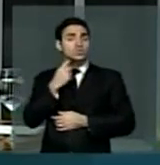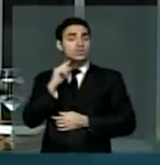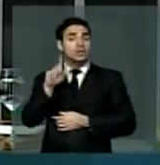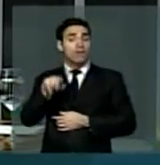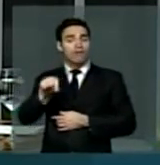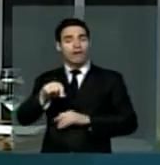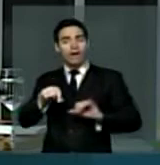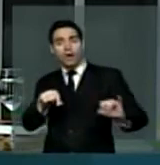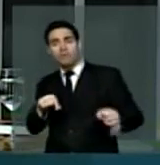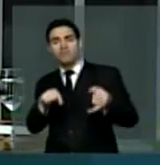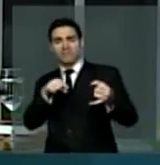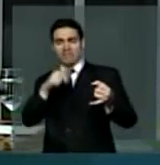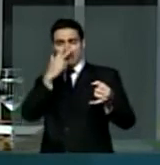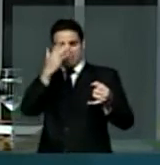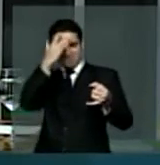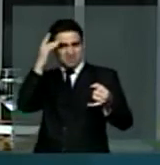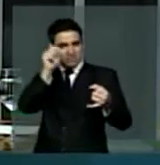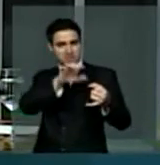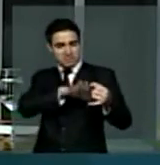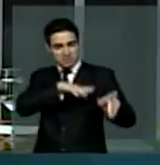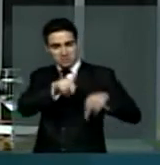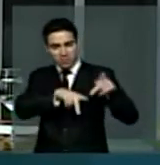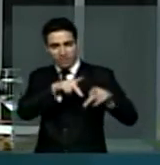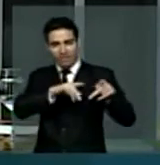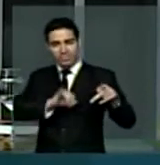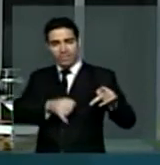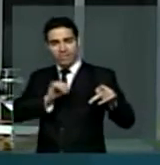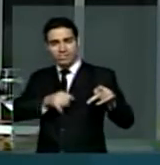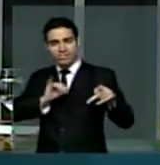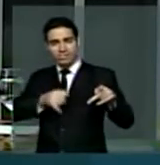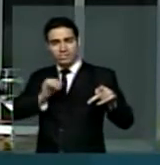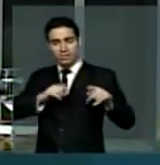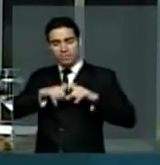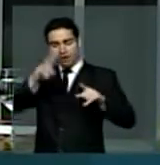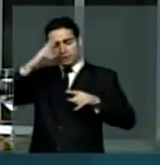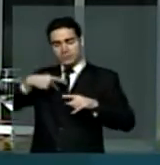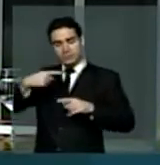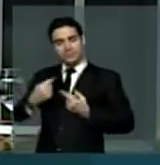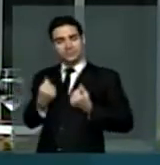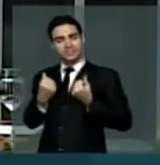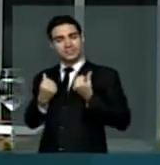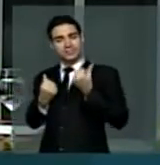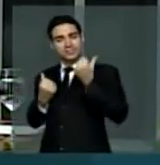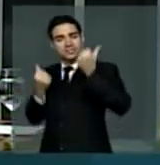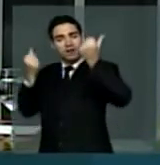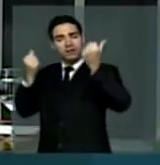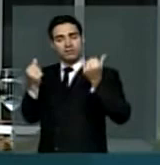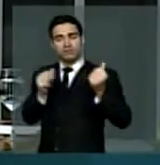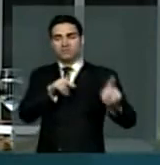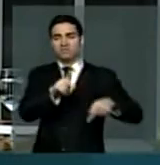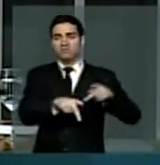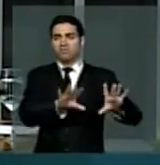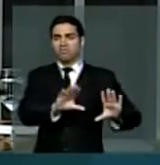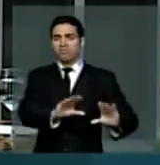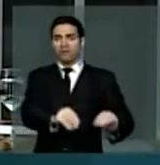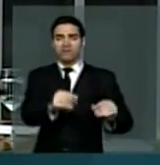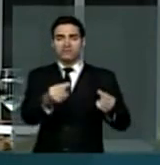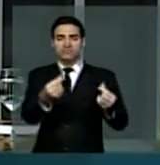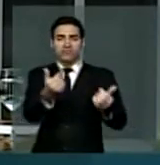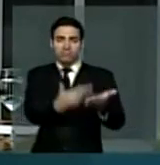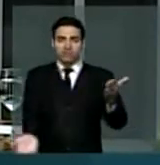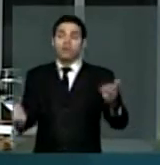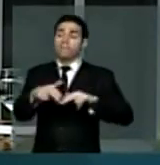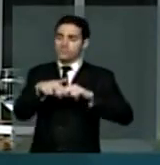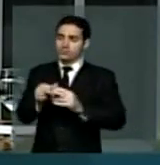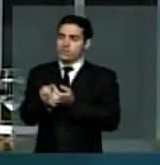necessidades e misérias do povo em proveito dos interesses egoístas e rentáveis por isso apoiamos a